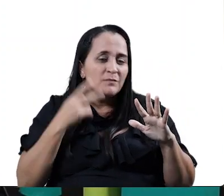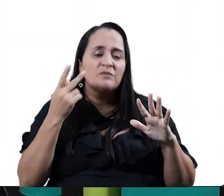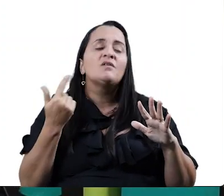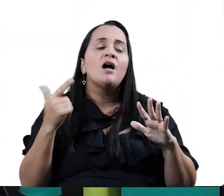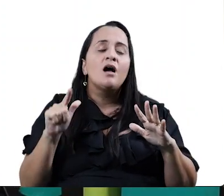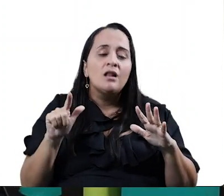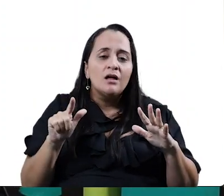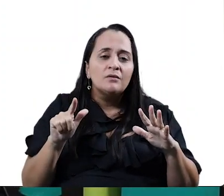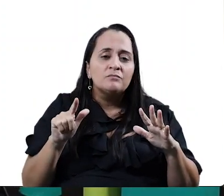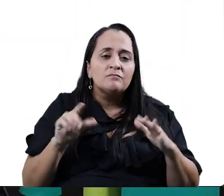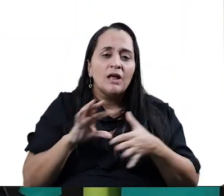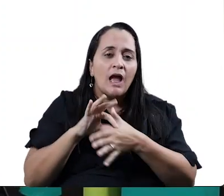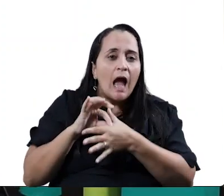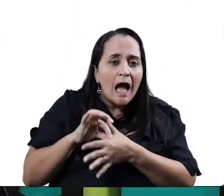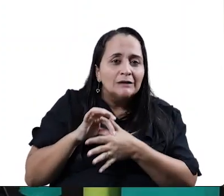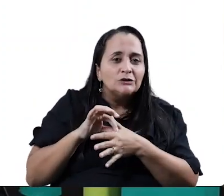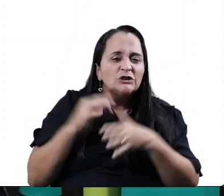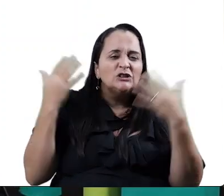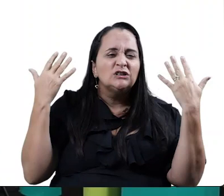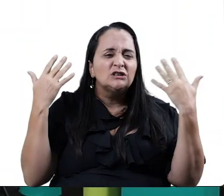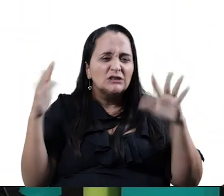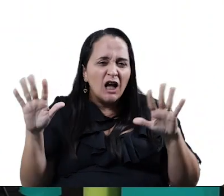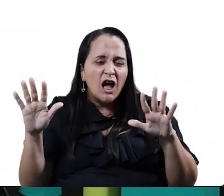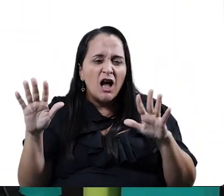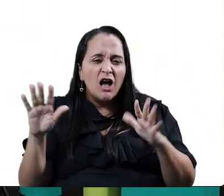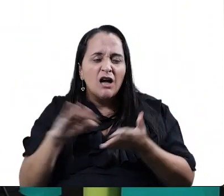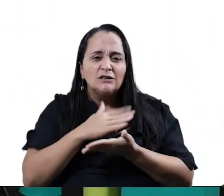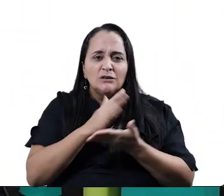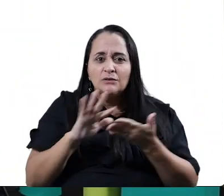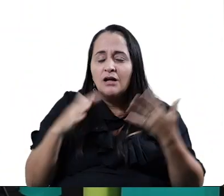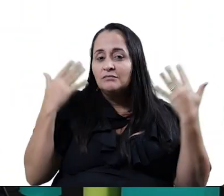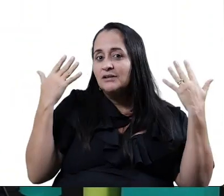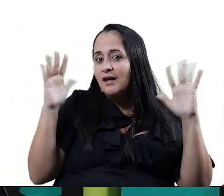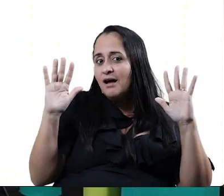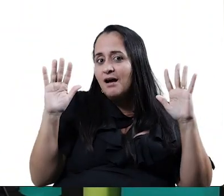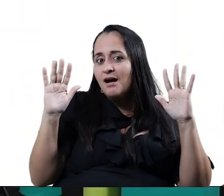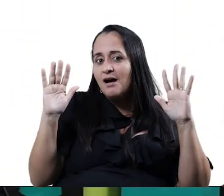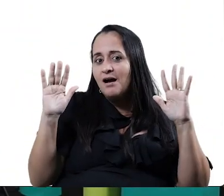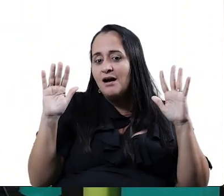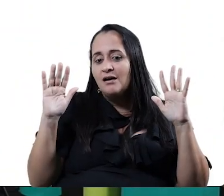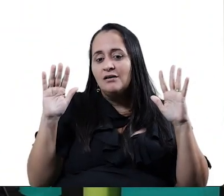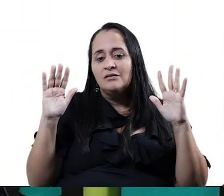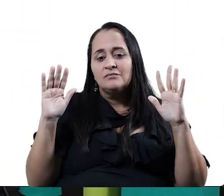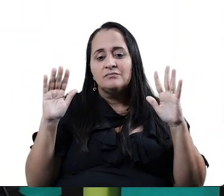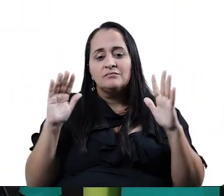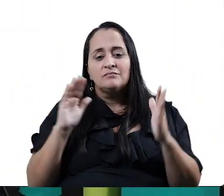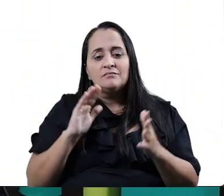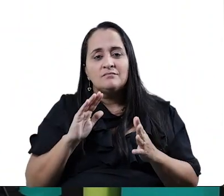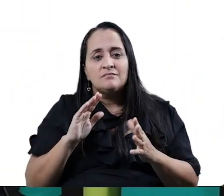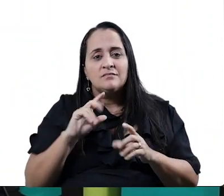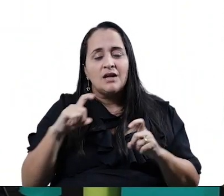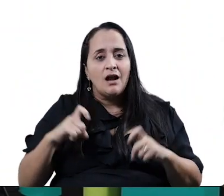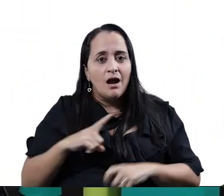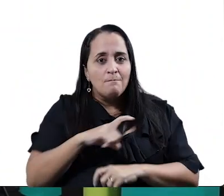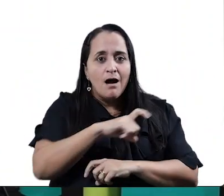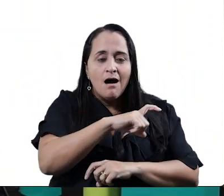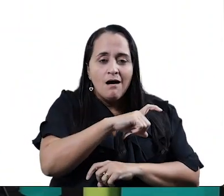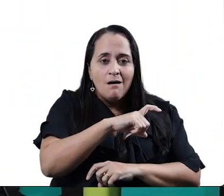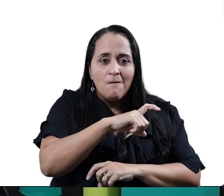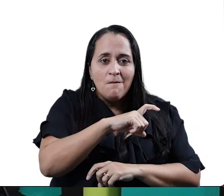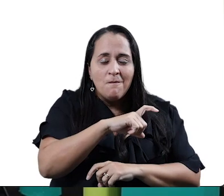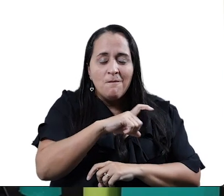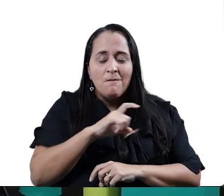Fala mais um aí. Carne. Espinafre. Olha. Vamos lá. Camarão.